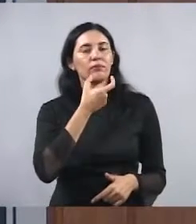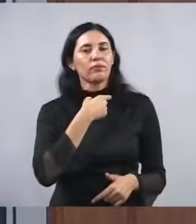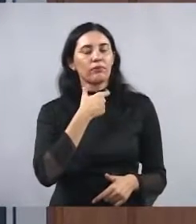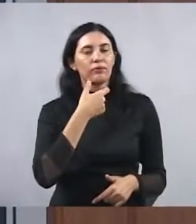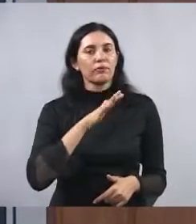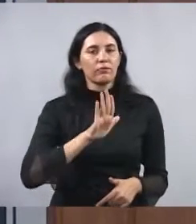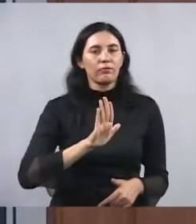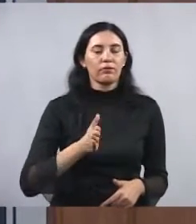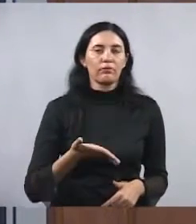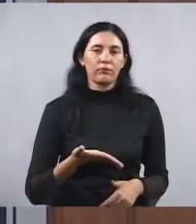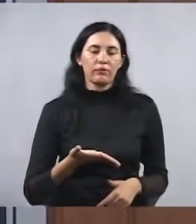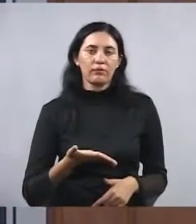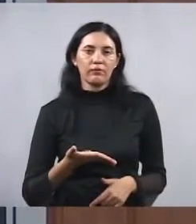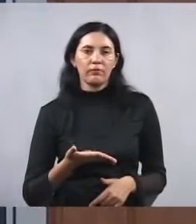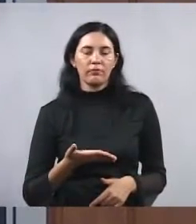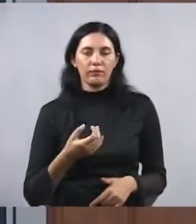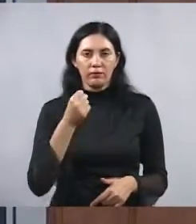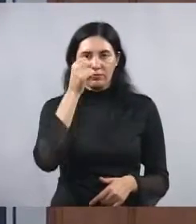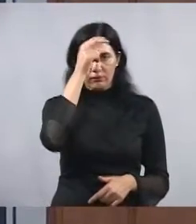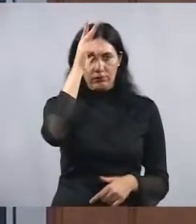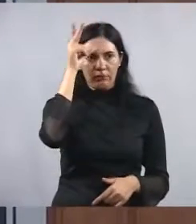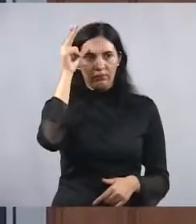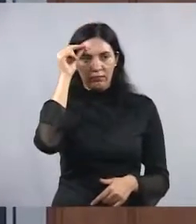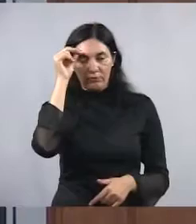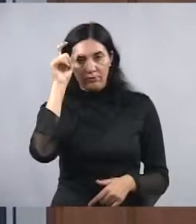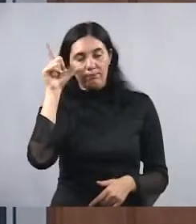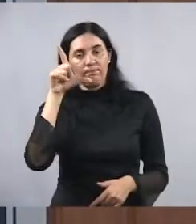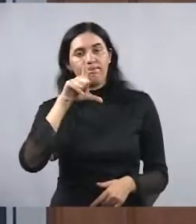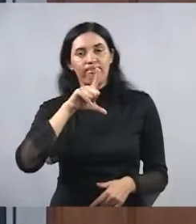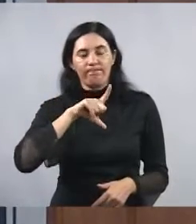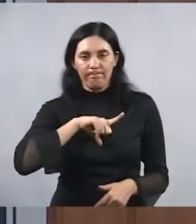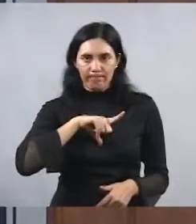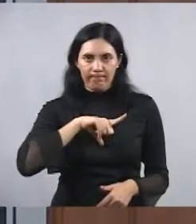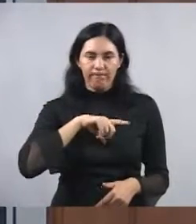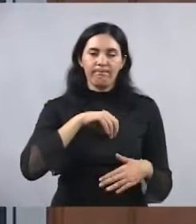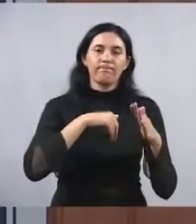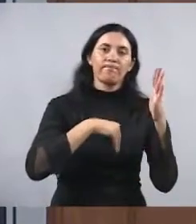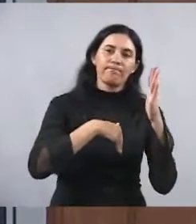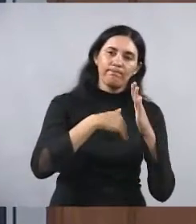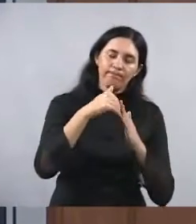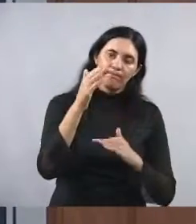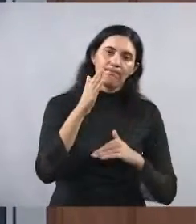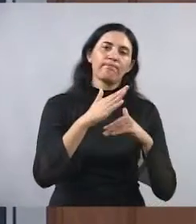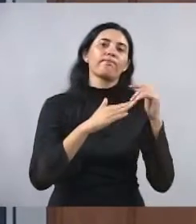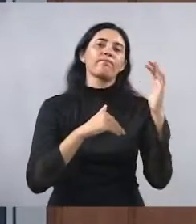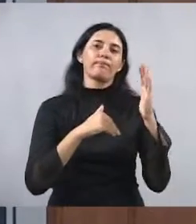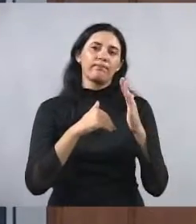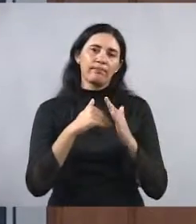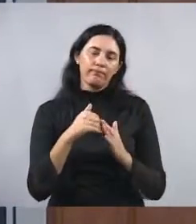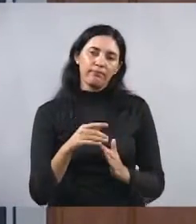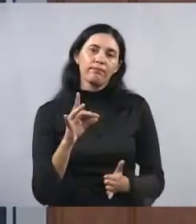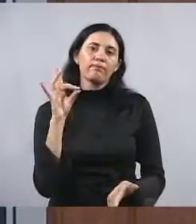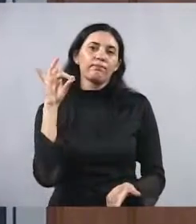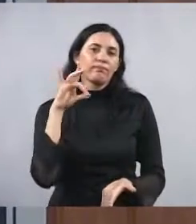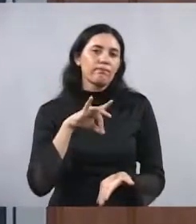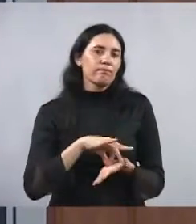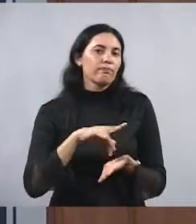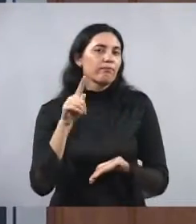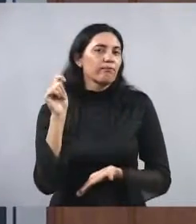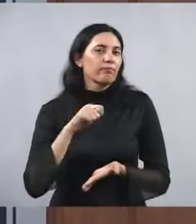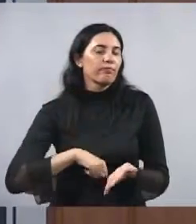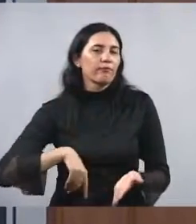já que a Prefeitura dispõe de profissionais efetivos,